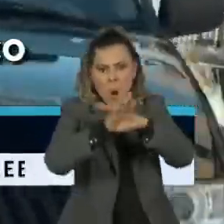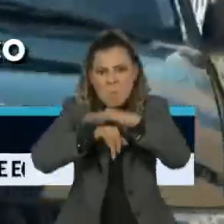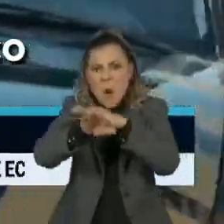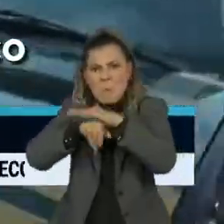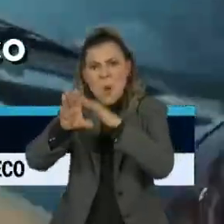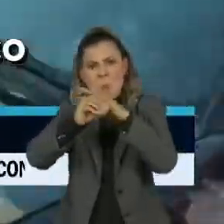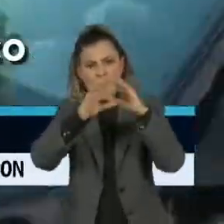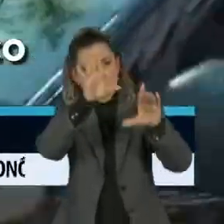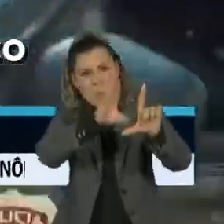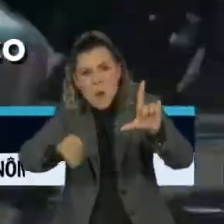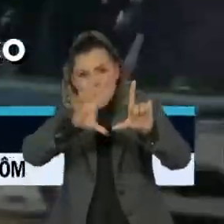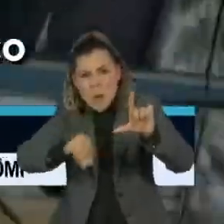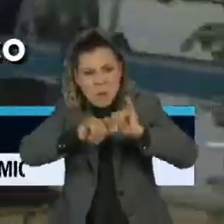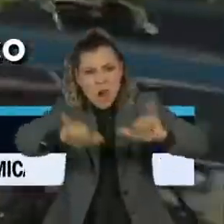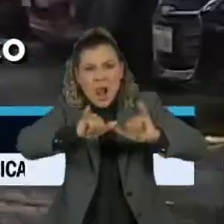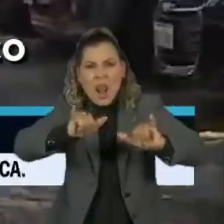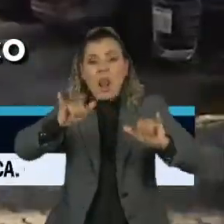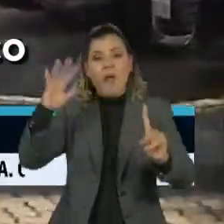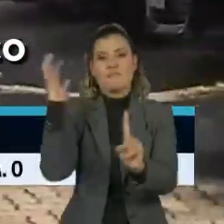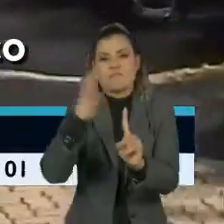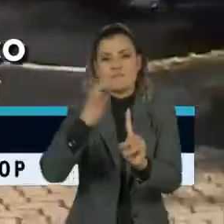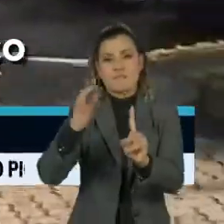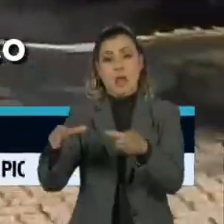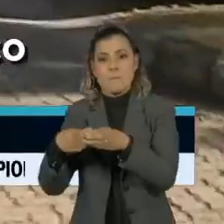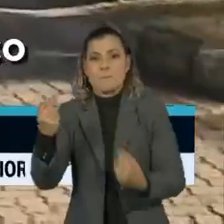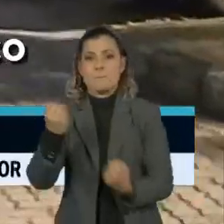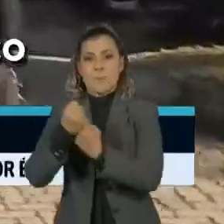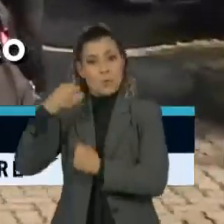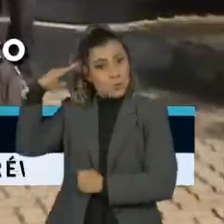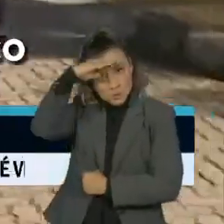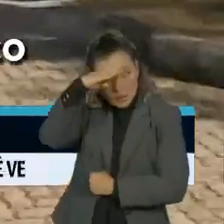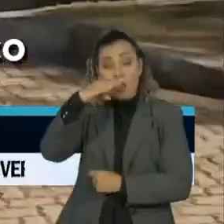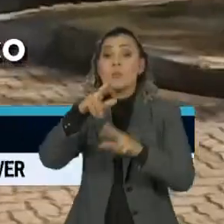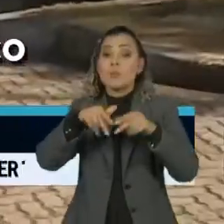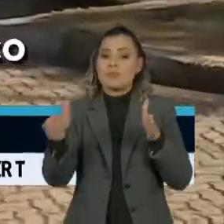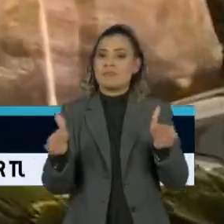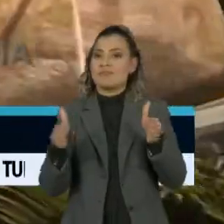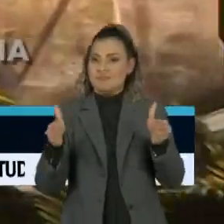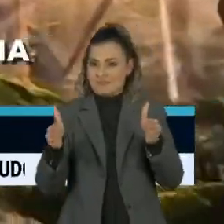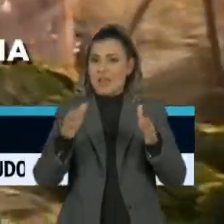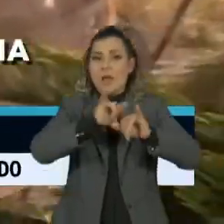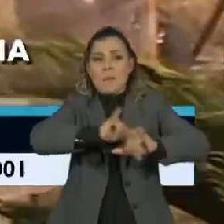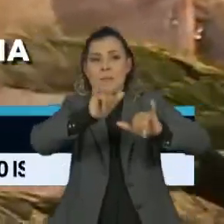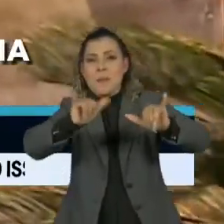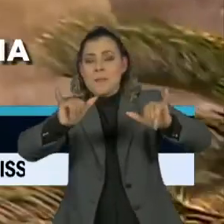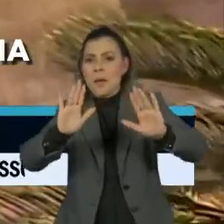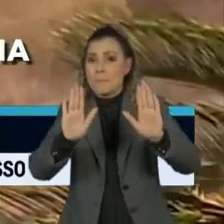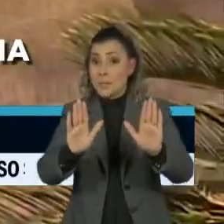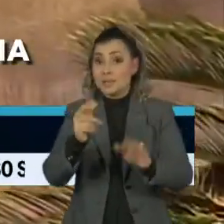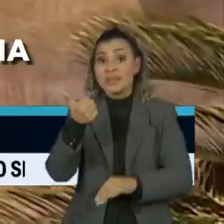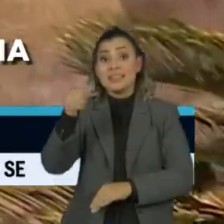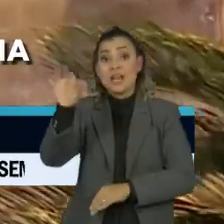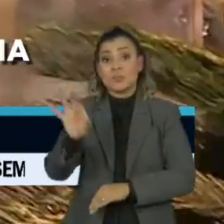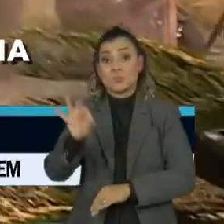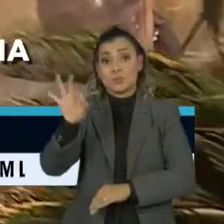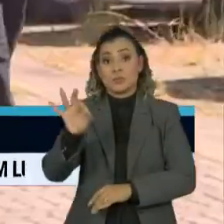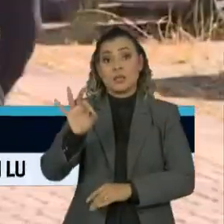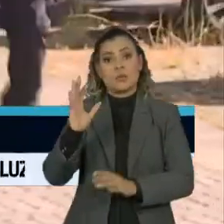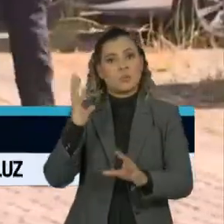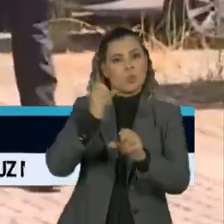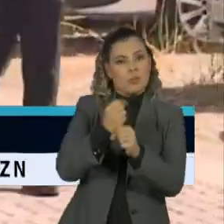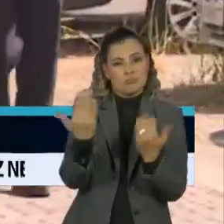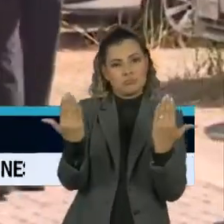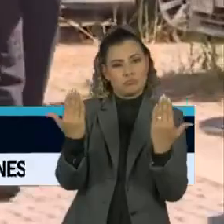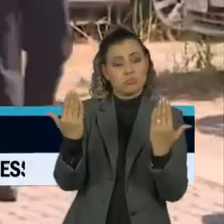perfis ligados ao bolsonarismo, isso em comparação aos picos das atividades. A queda foi de 10% sobre a média.